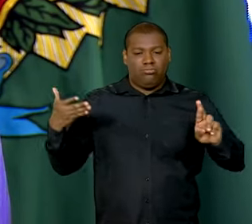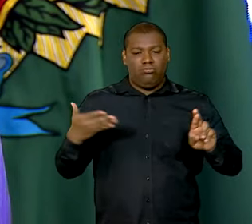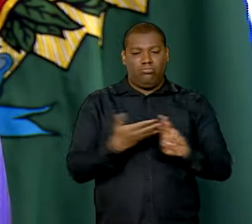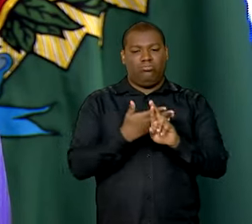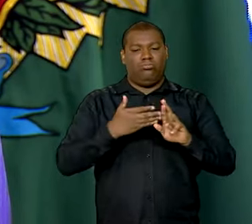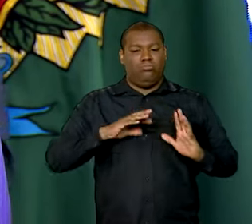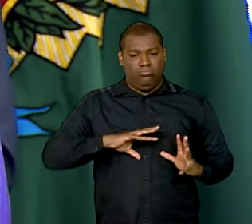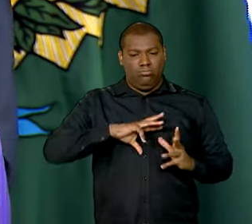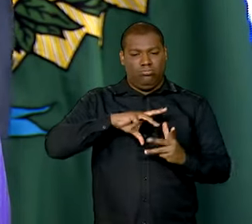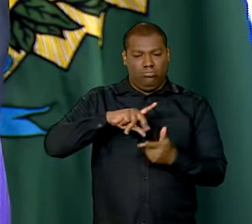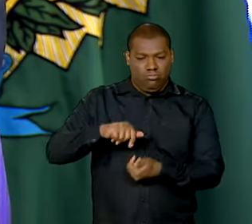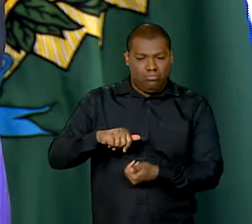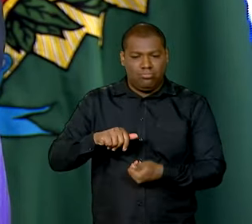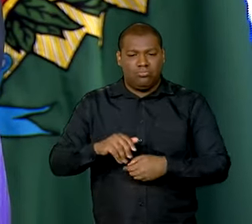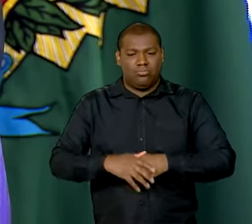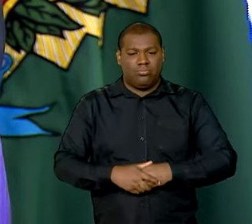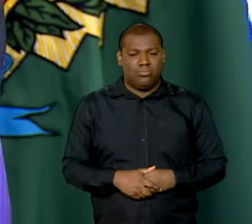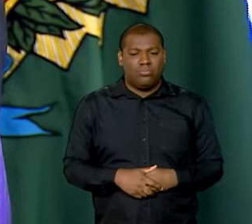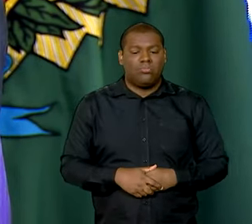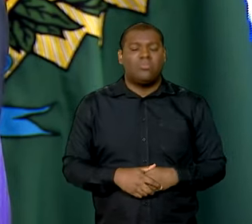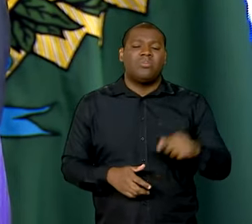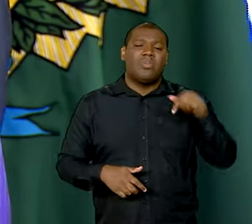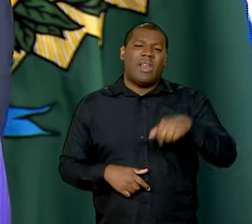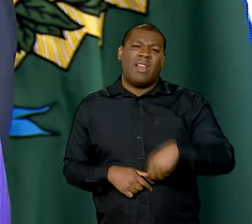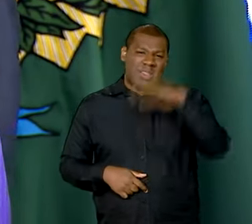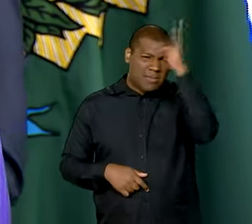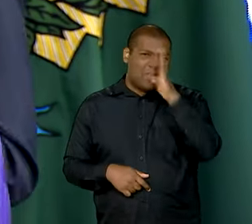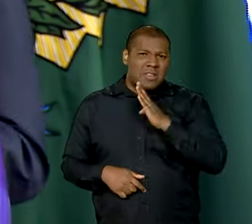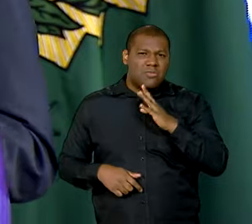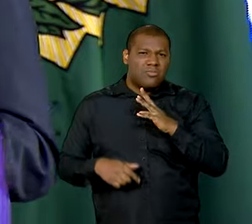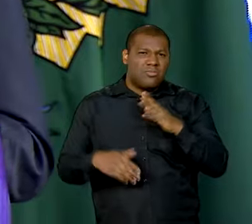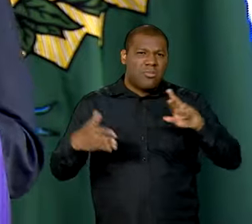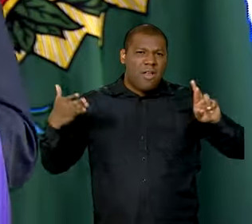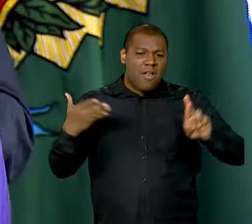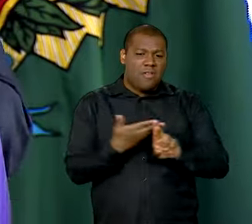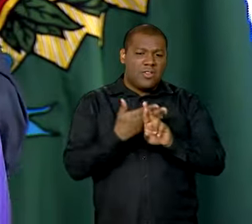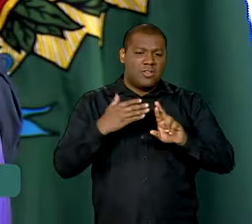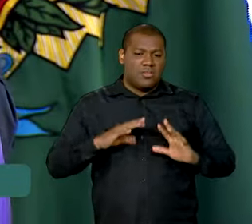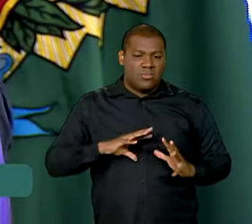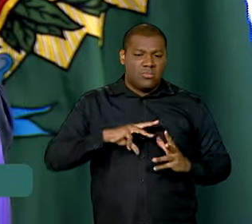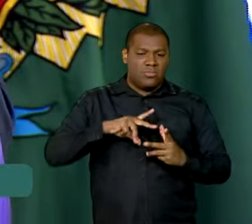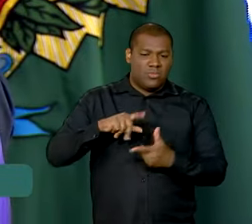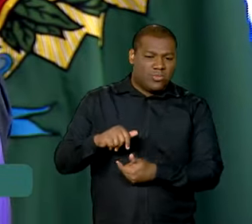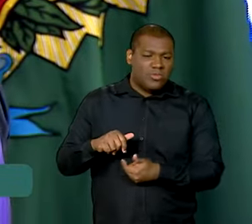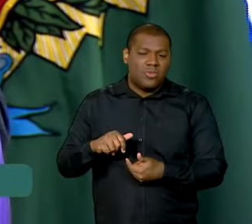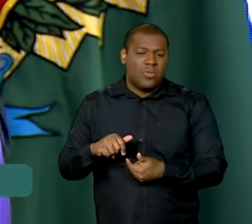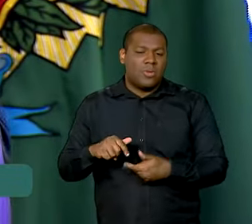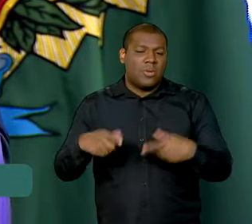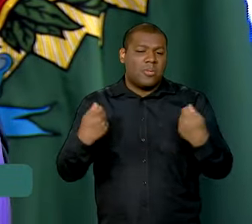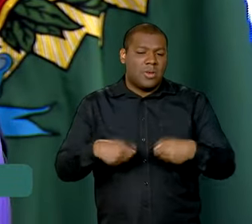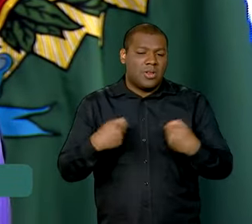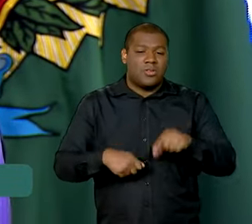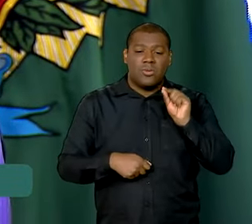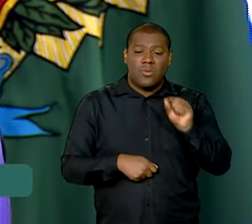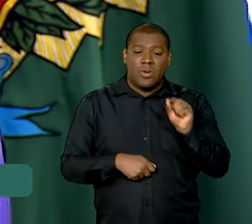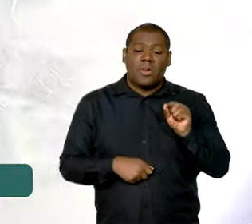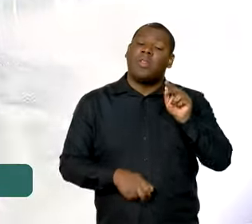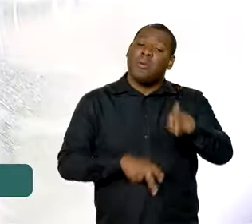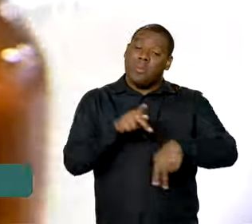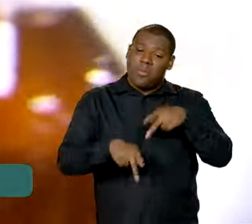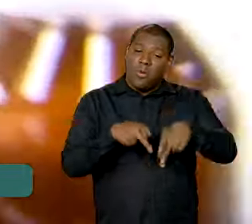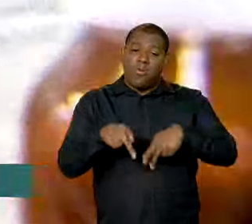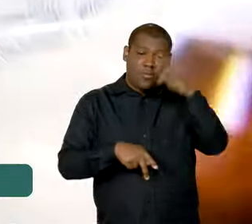quando a gente definir um país soberano com qualidade de vida para o seu povo.